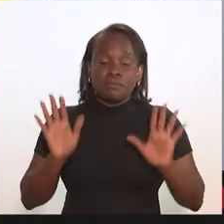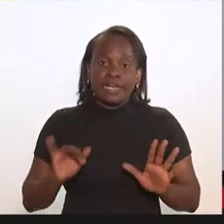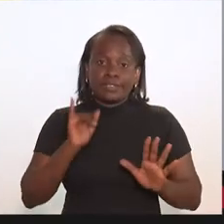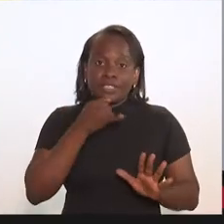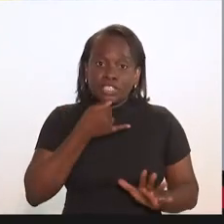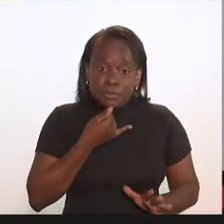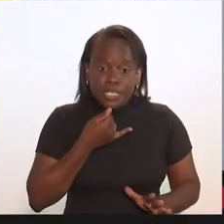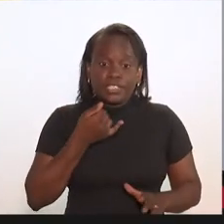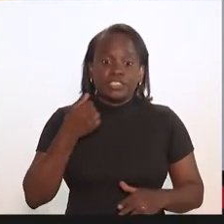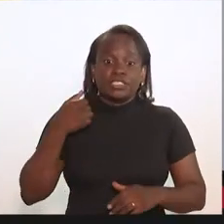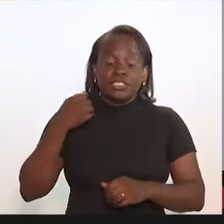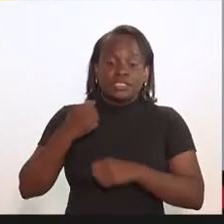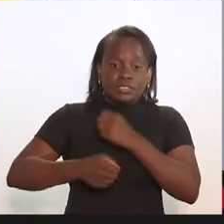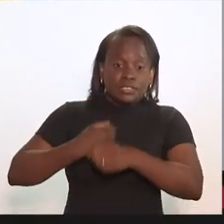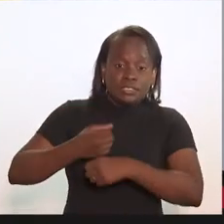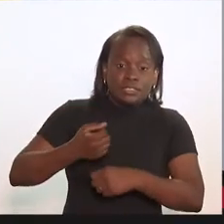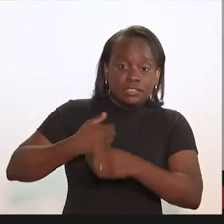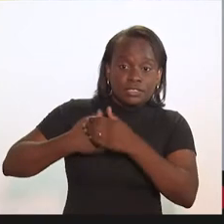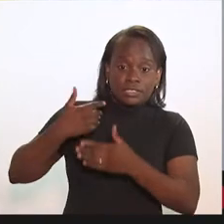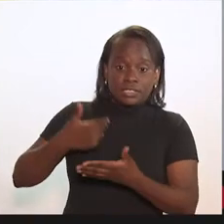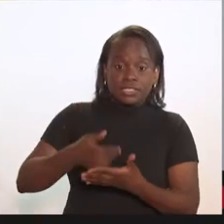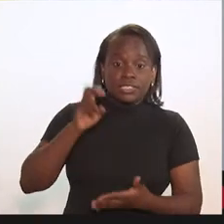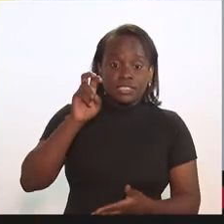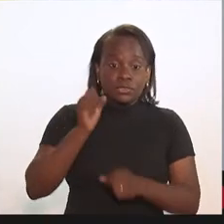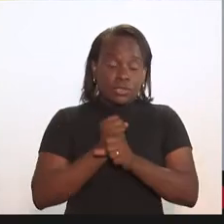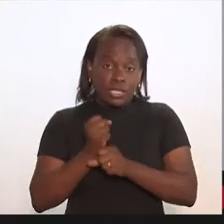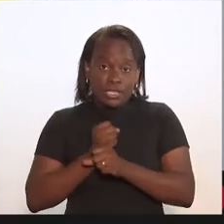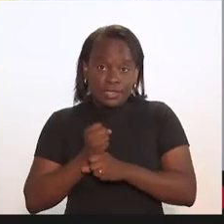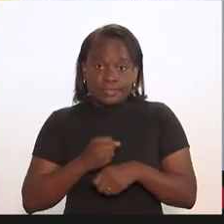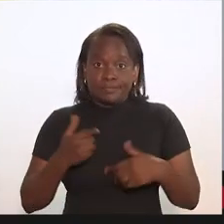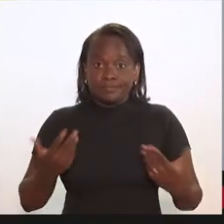Mas, infelizmente, nos últimos cinco anos nós conhecemos